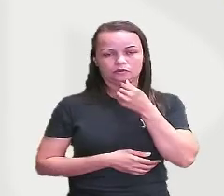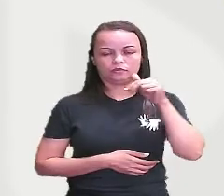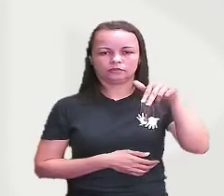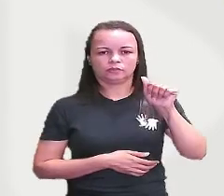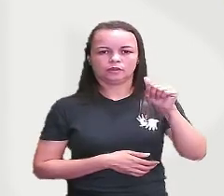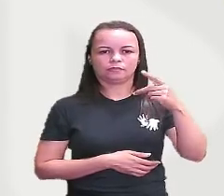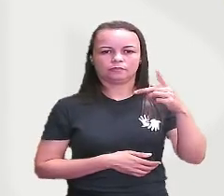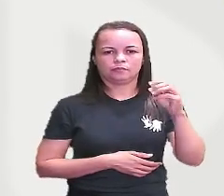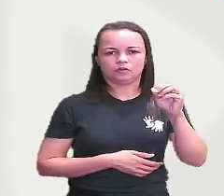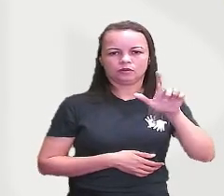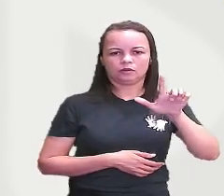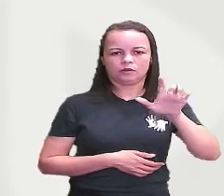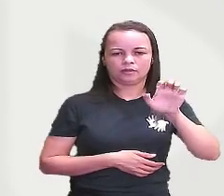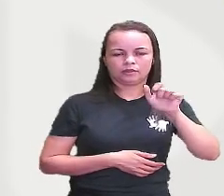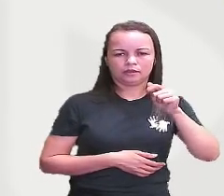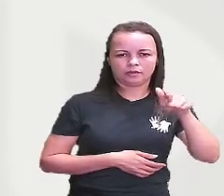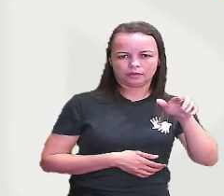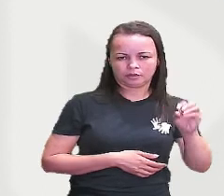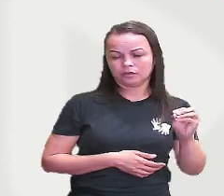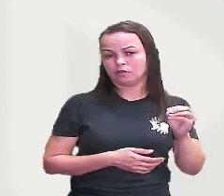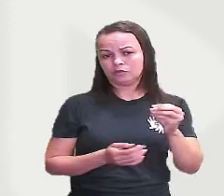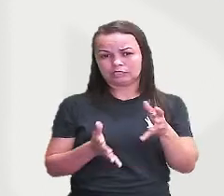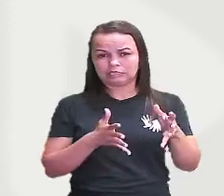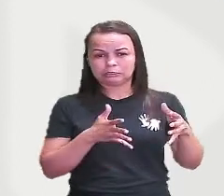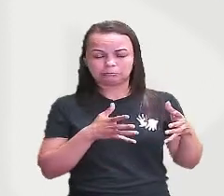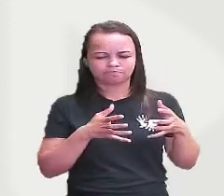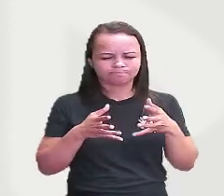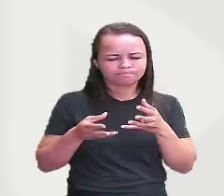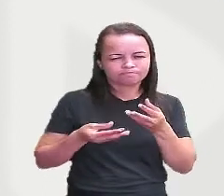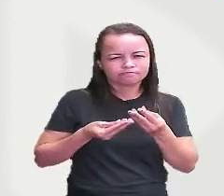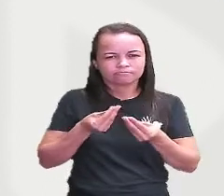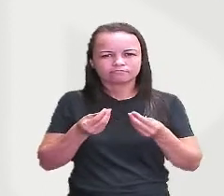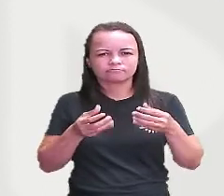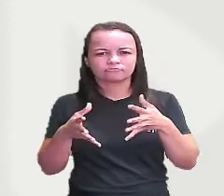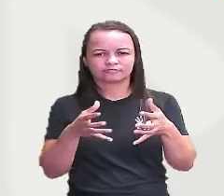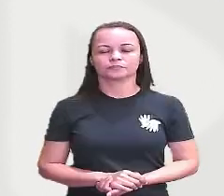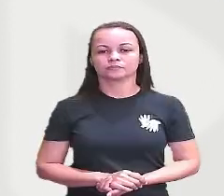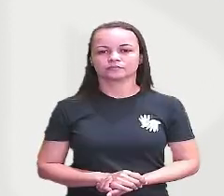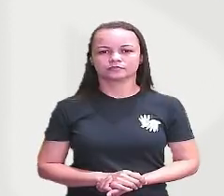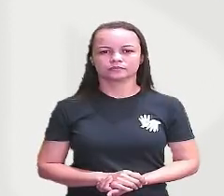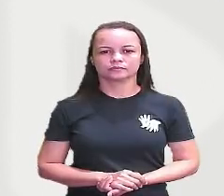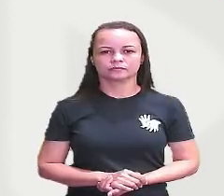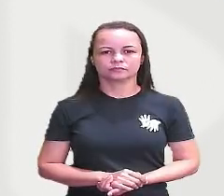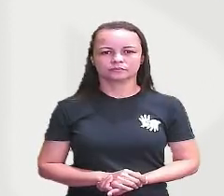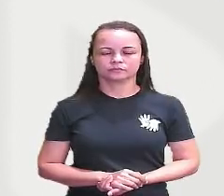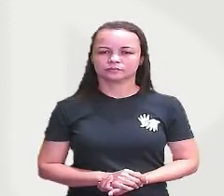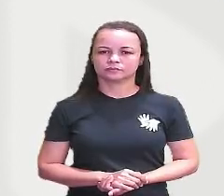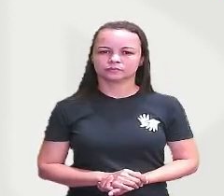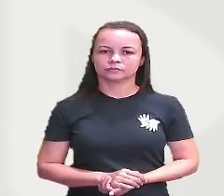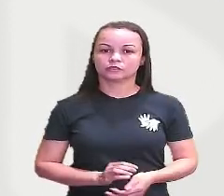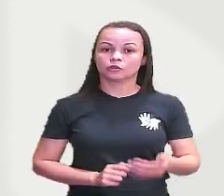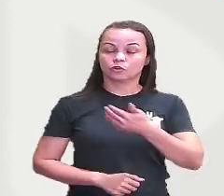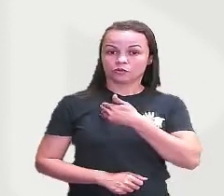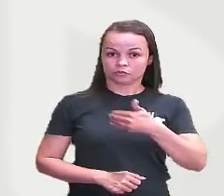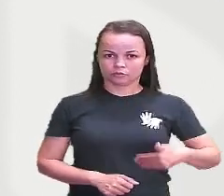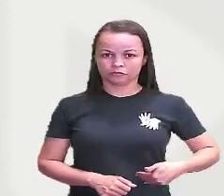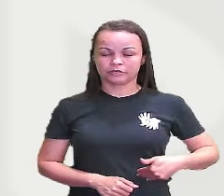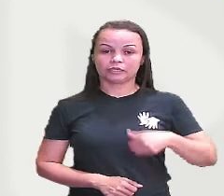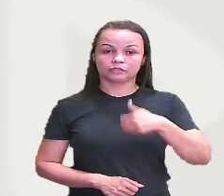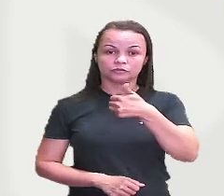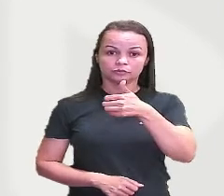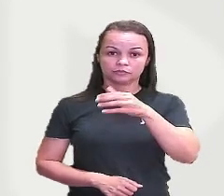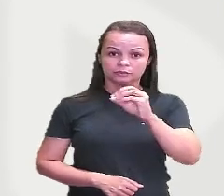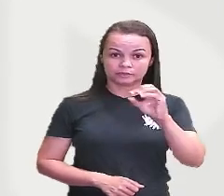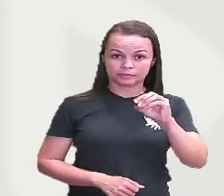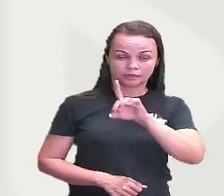situação bastante conflituosa conflitos internos o governo dos cem dias ele